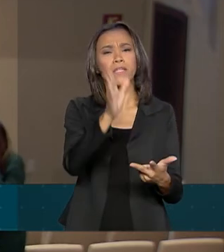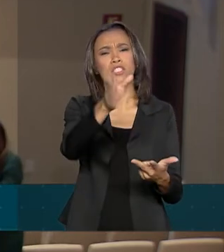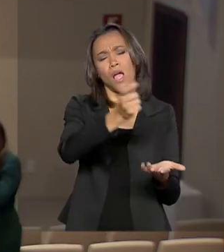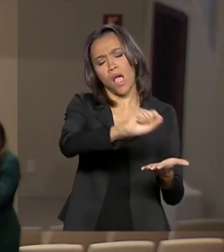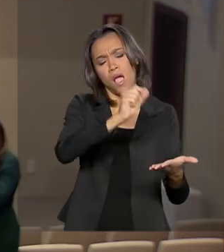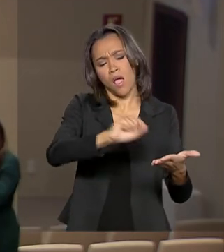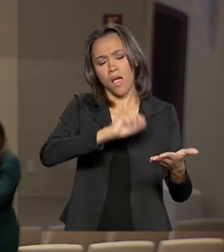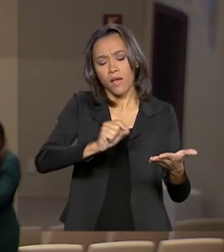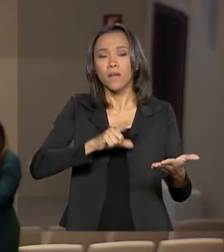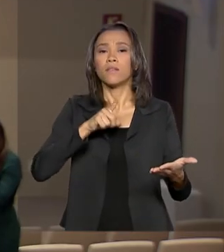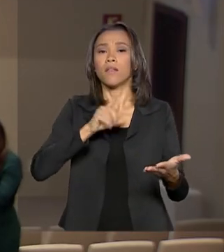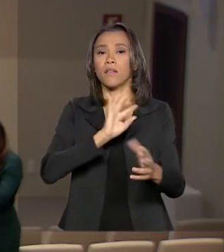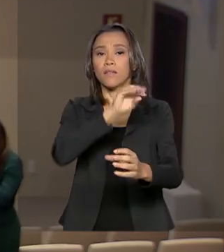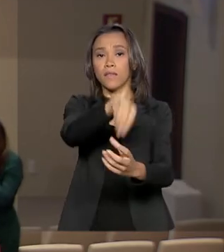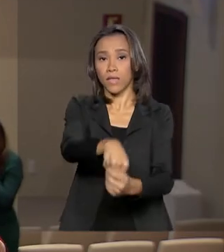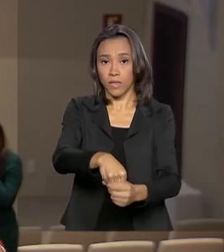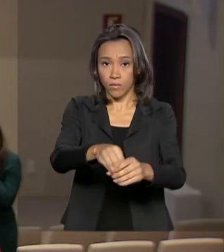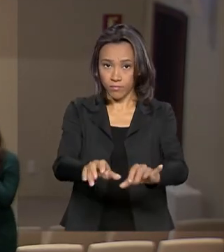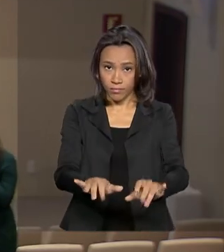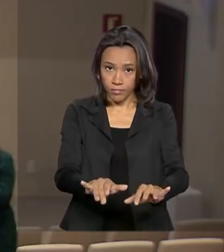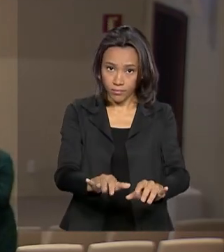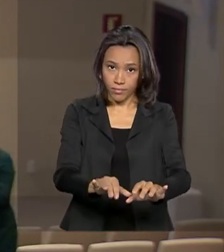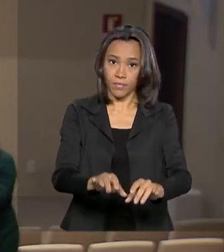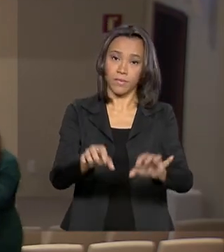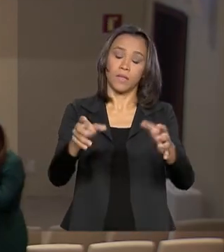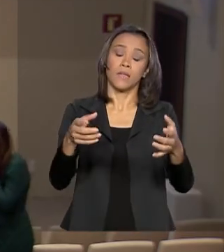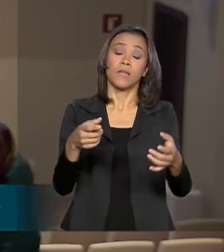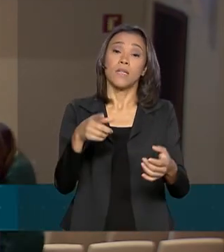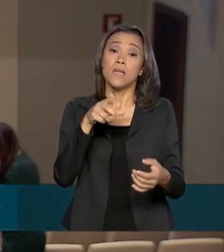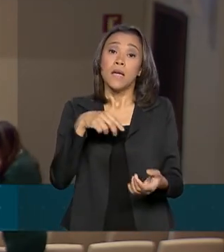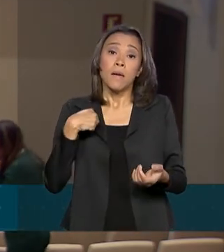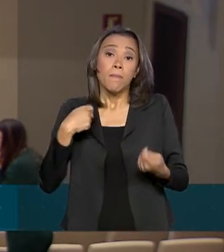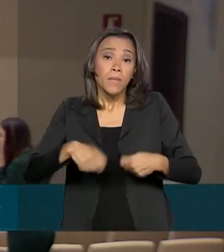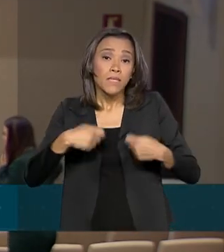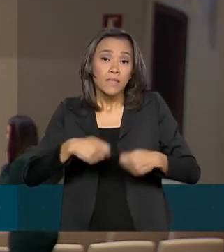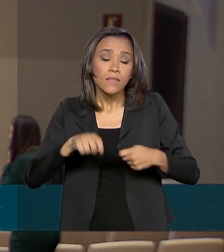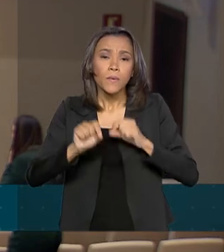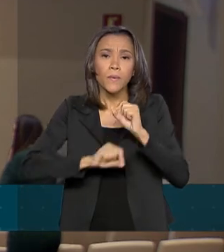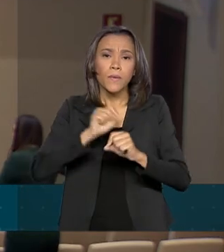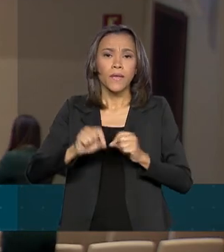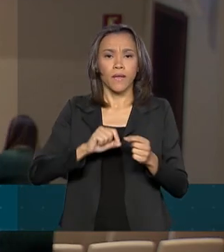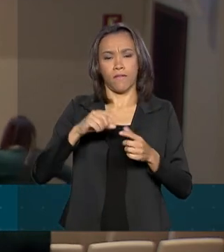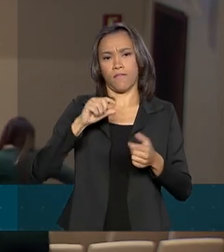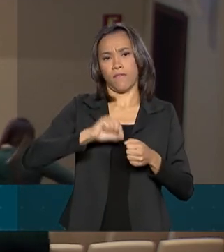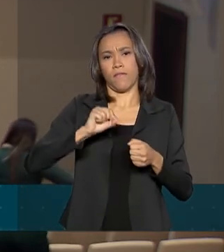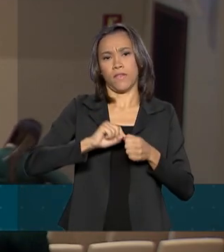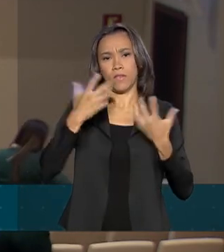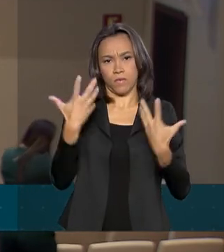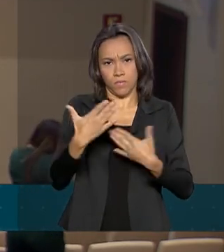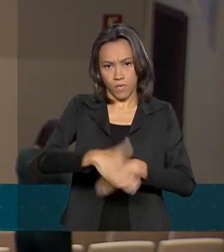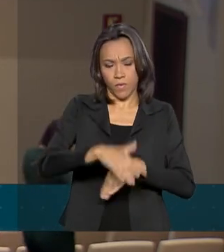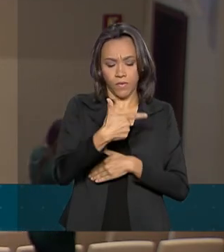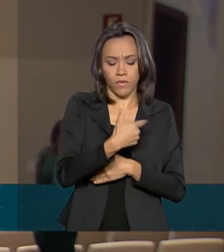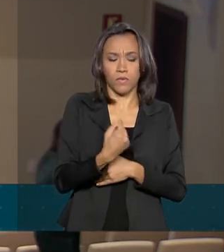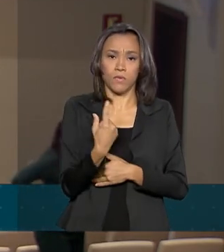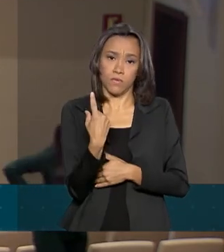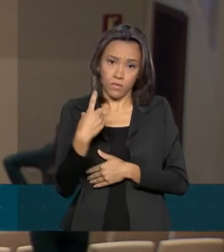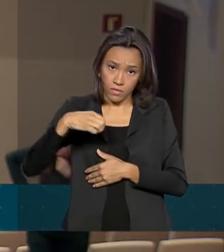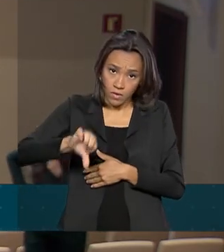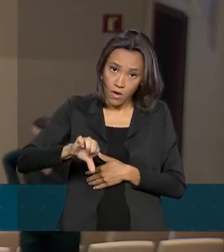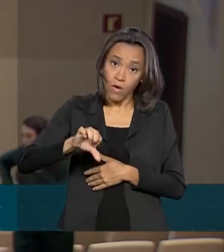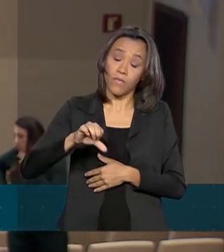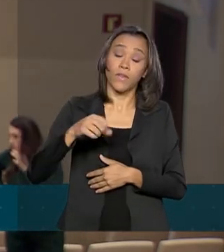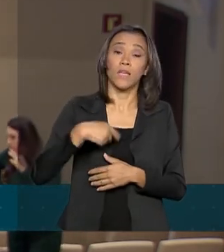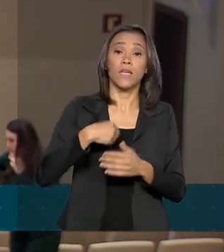página do estudante. Lembrando que para fazer a inscrição no SISU, o estudante precisa ter feito a edição de 2019 do Enem e ter tirado nota